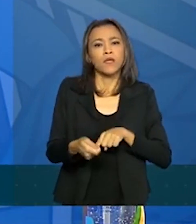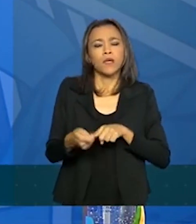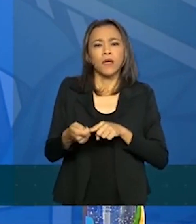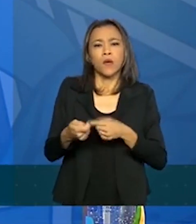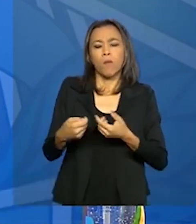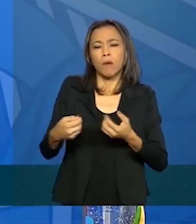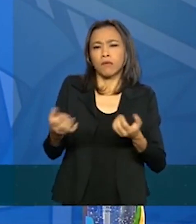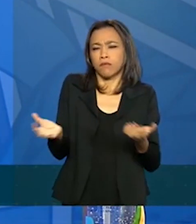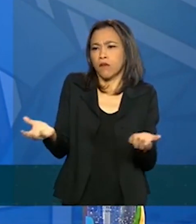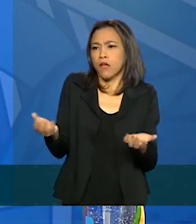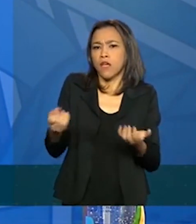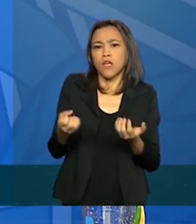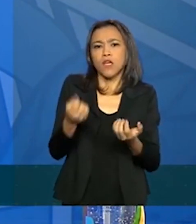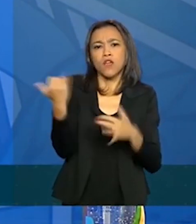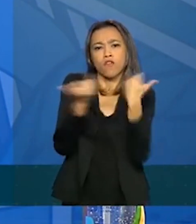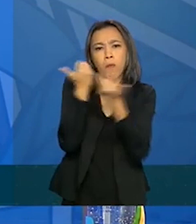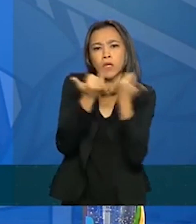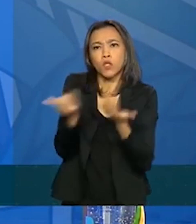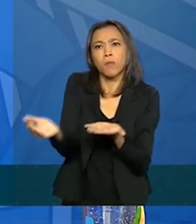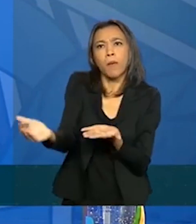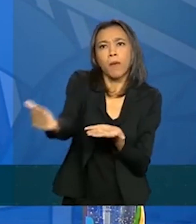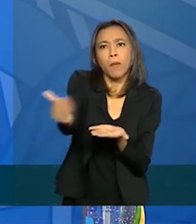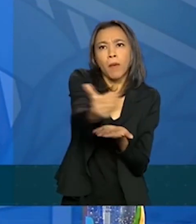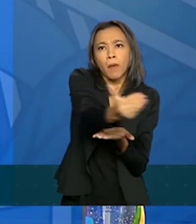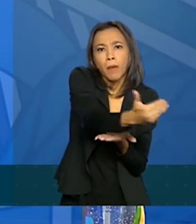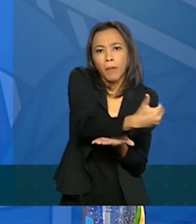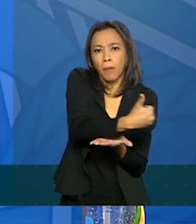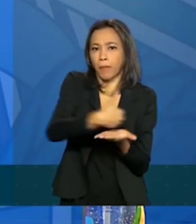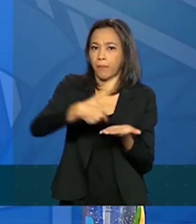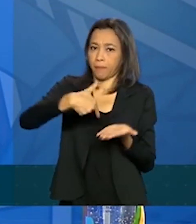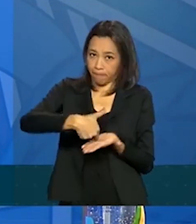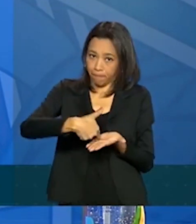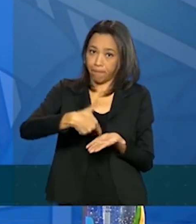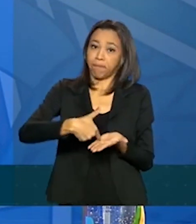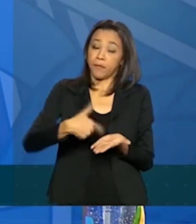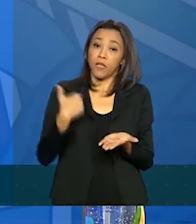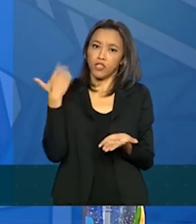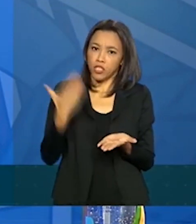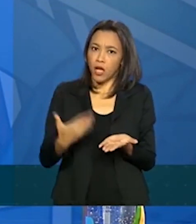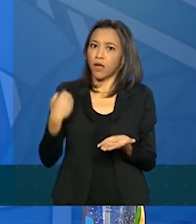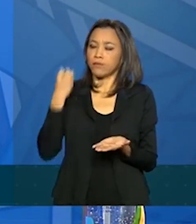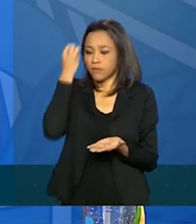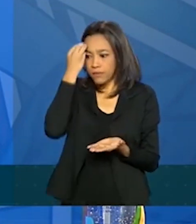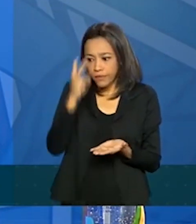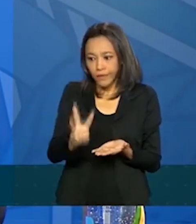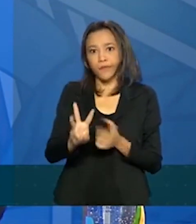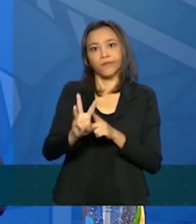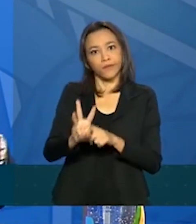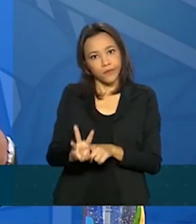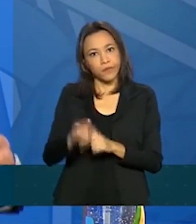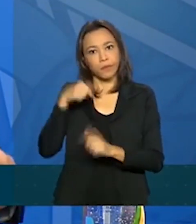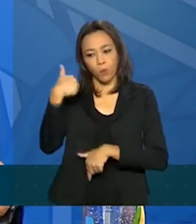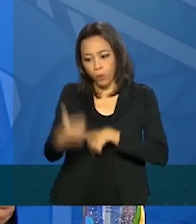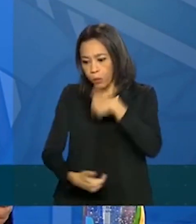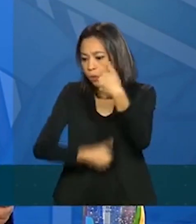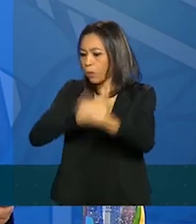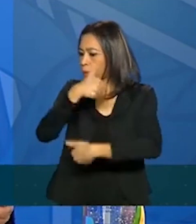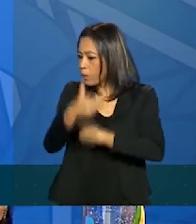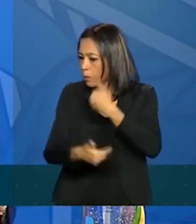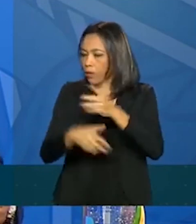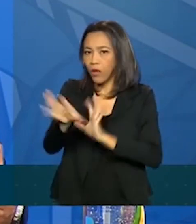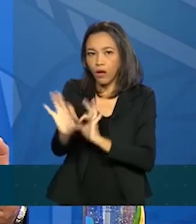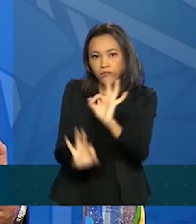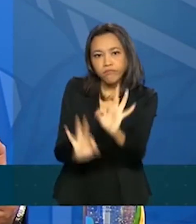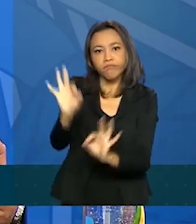de informações. Nós lutamos os últimos três dias para reunir todas as bases de dados